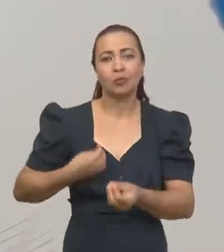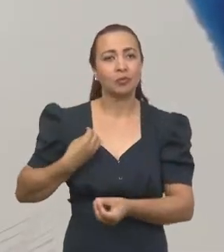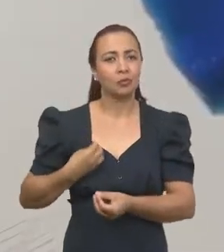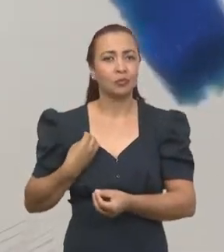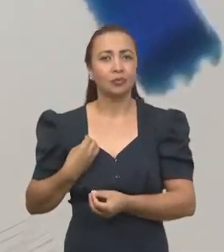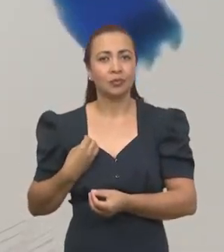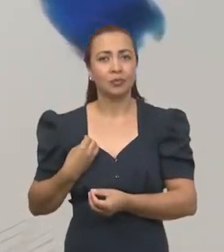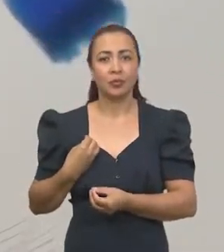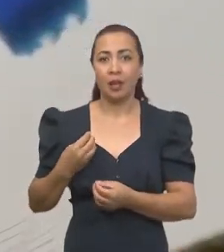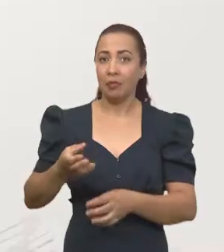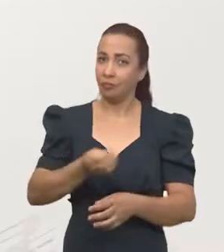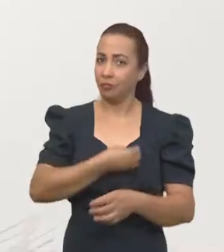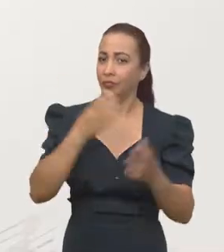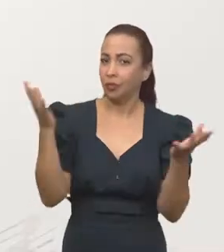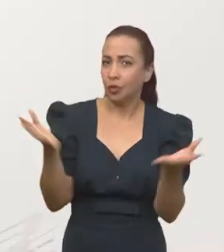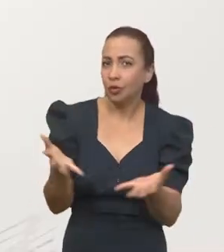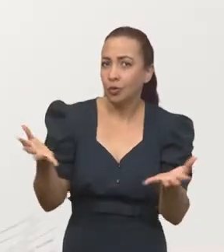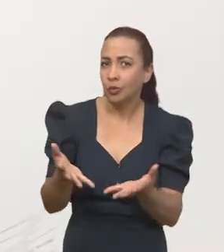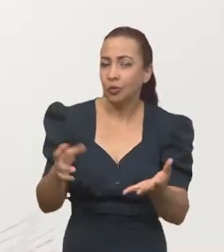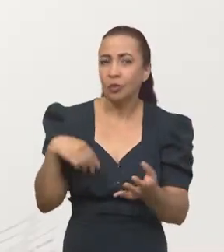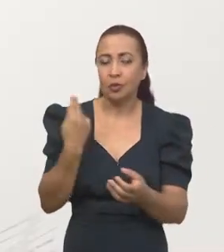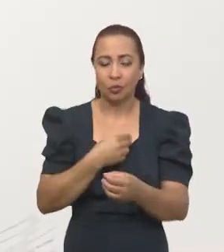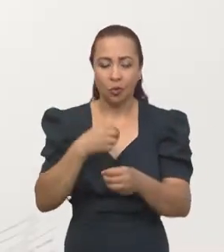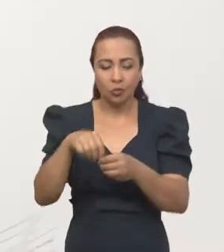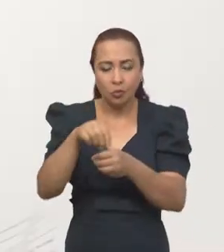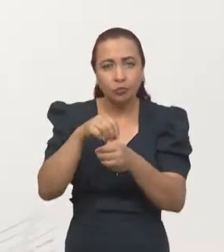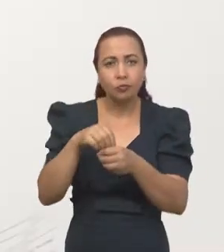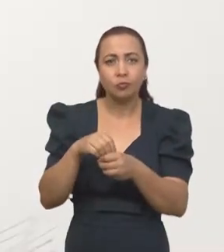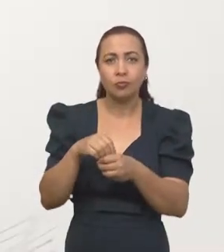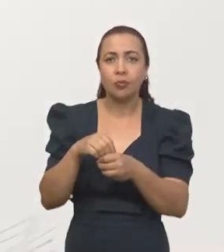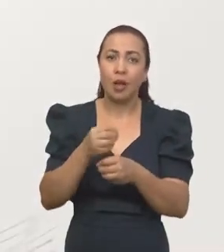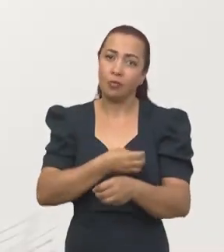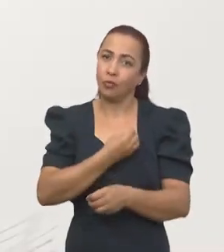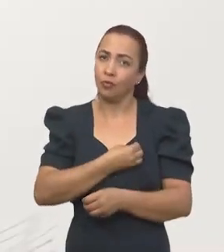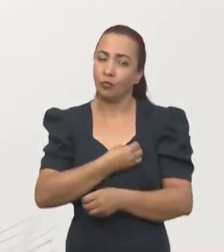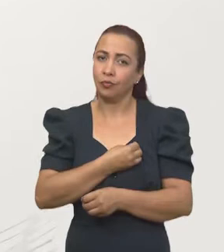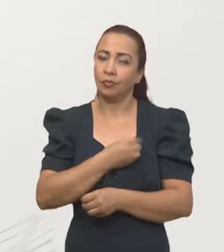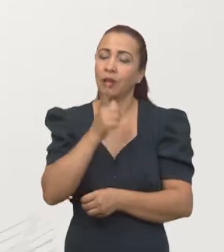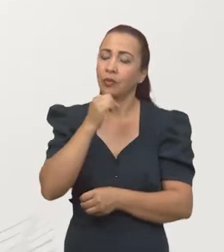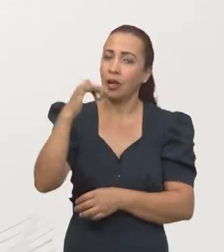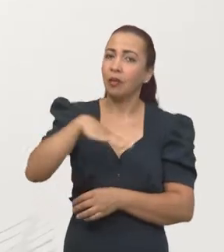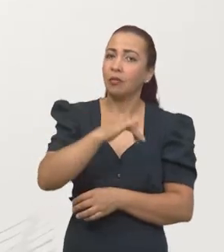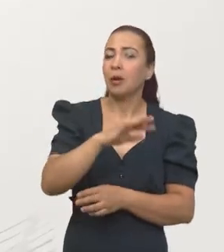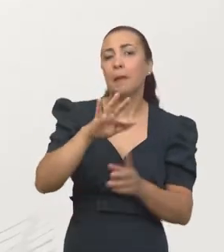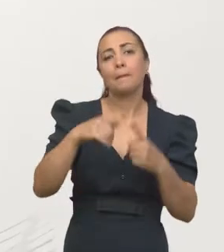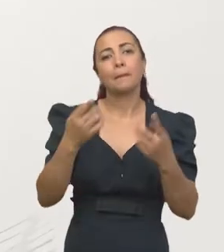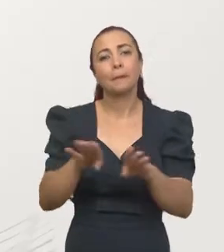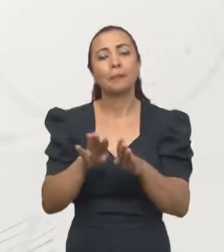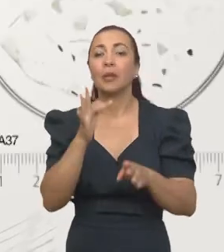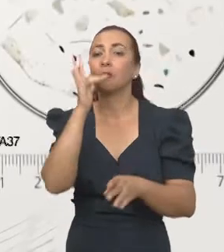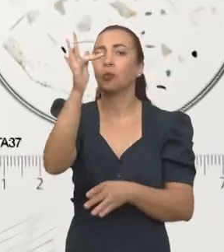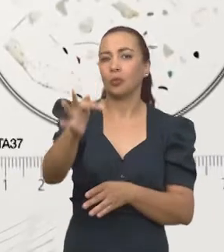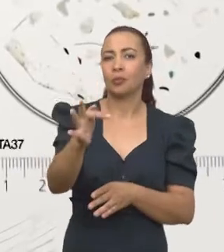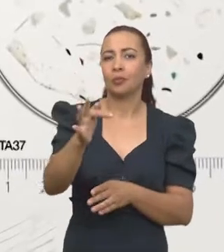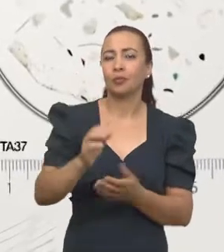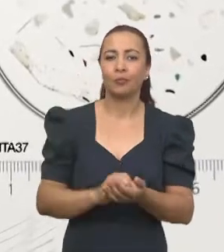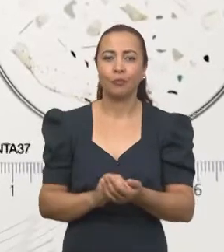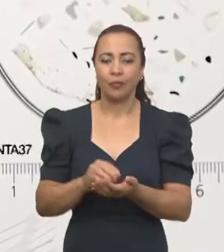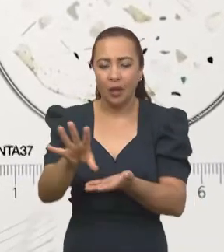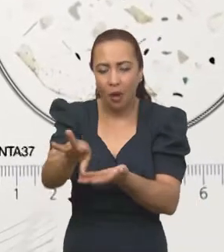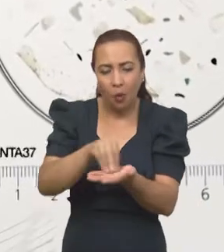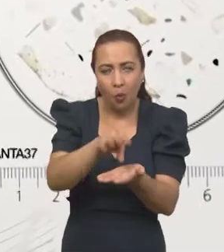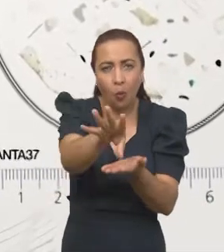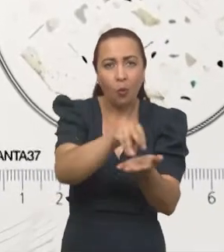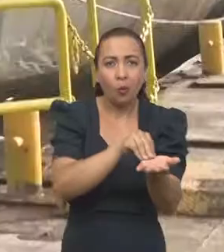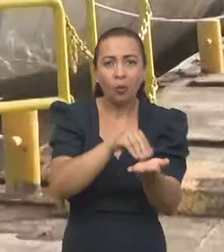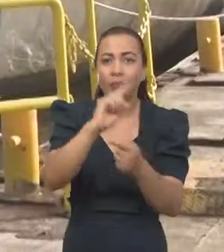a situação atual dos nossos microbiomas, mas também situações futuras. Essas amostras são enviadas